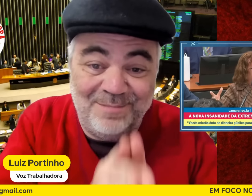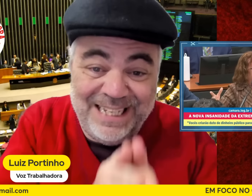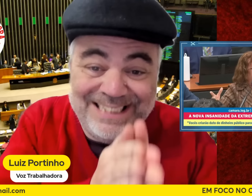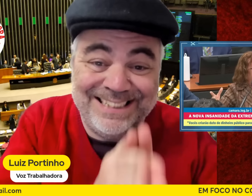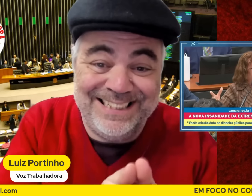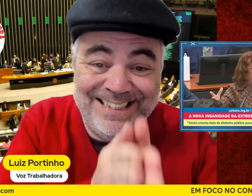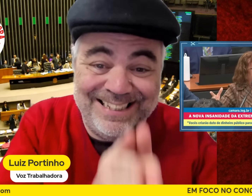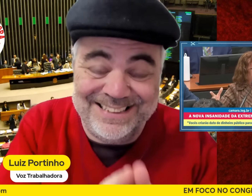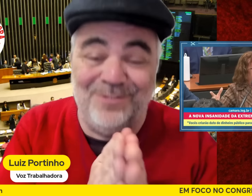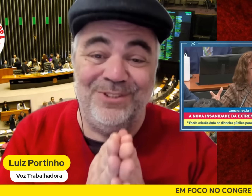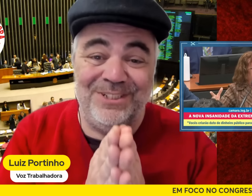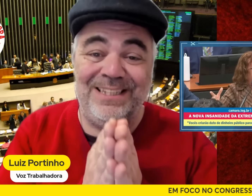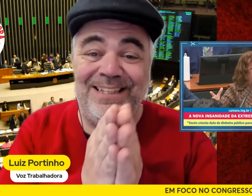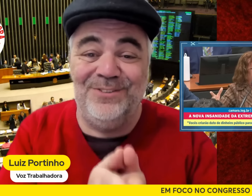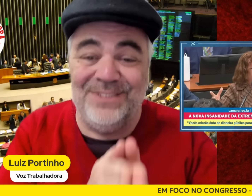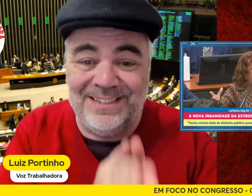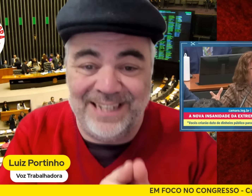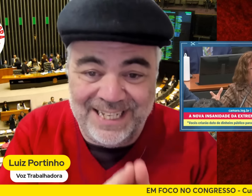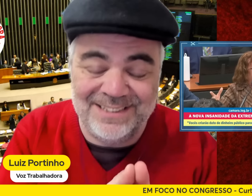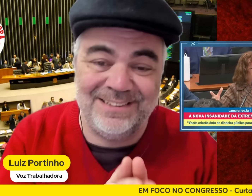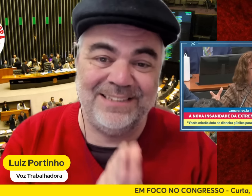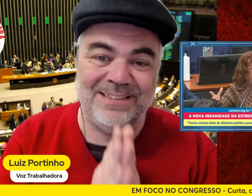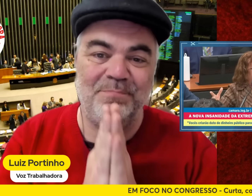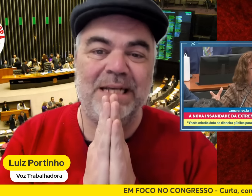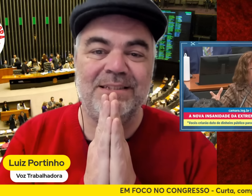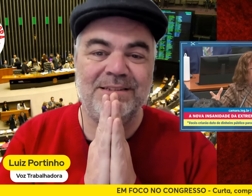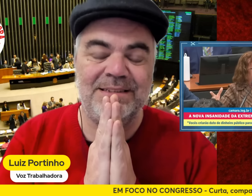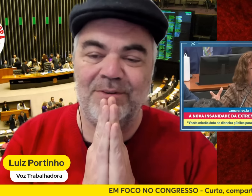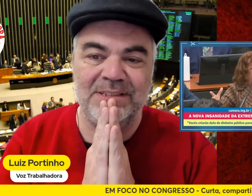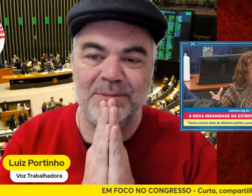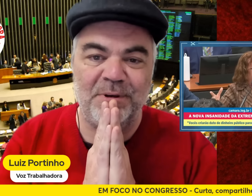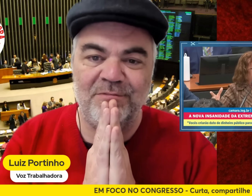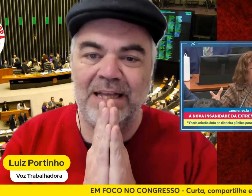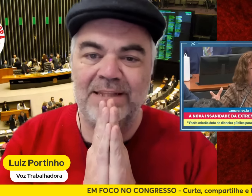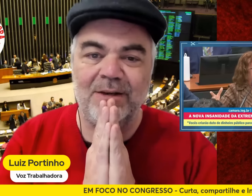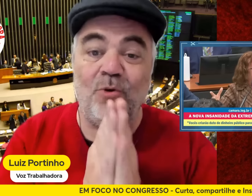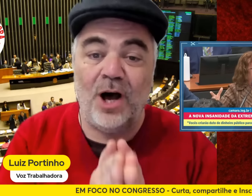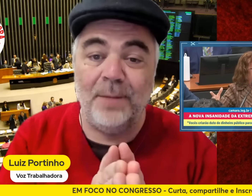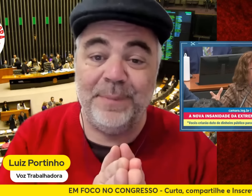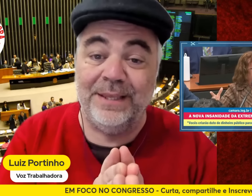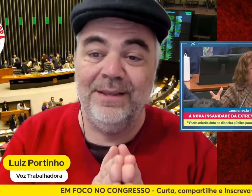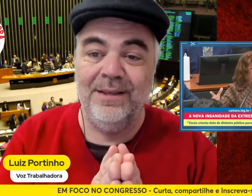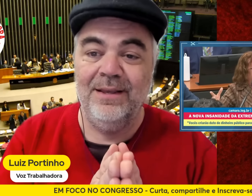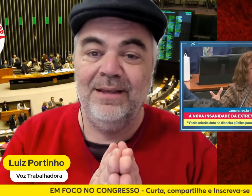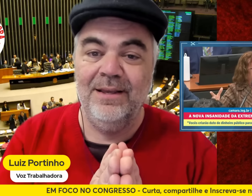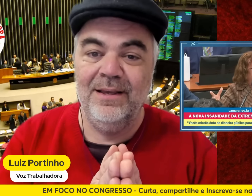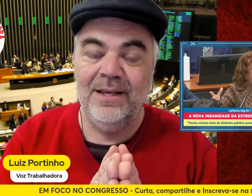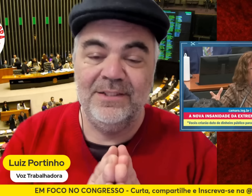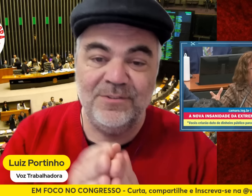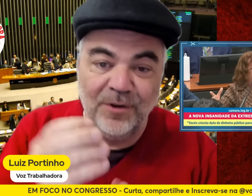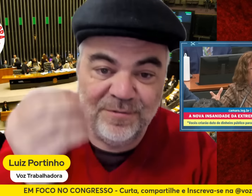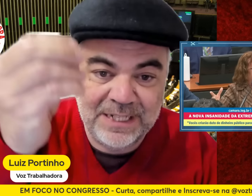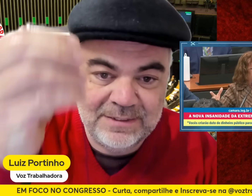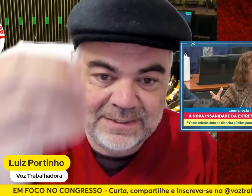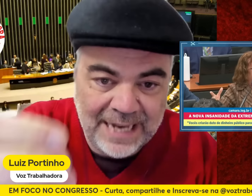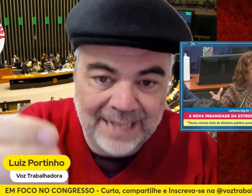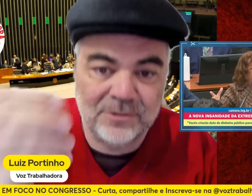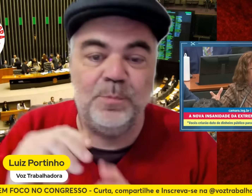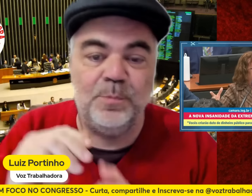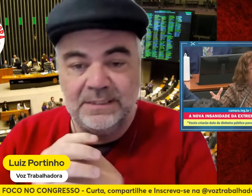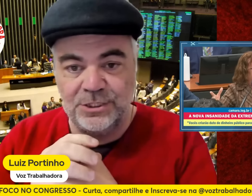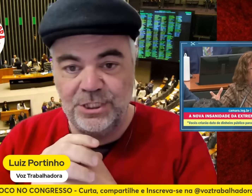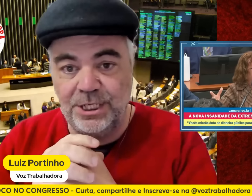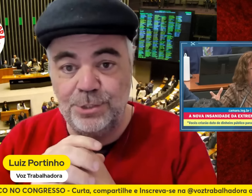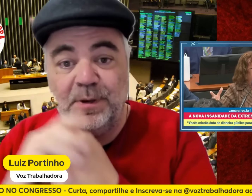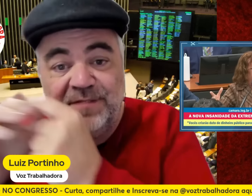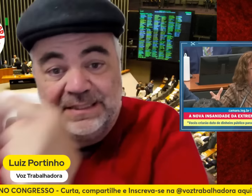exatamente essa intenção de atender os interesses das empresas de segurança privada é o lobby eles foram financiados